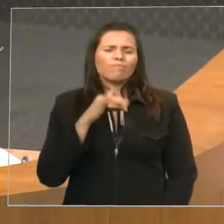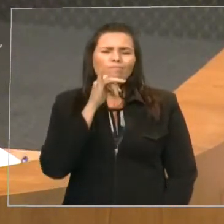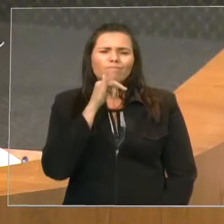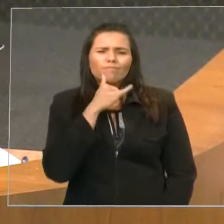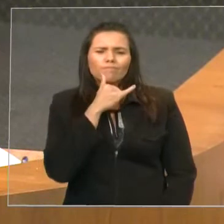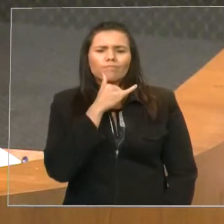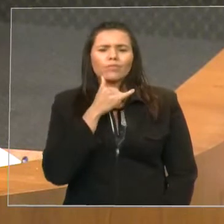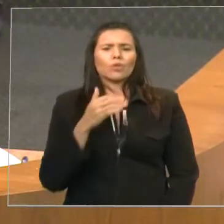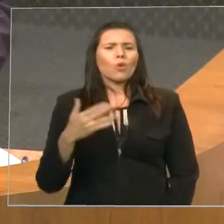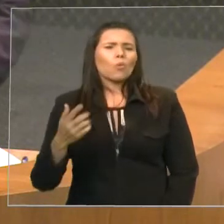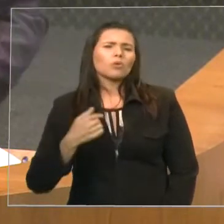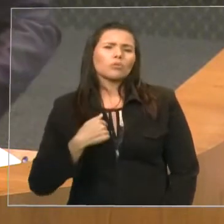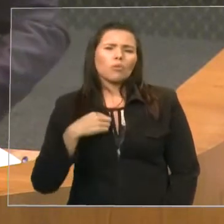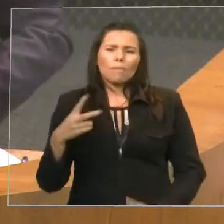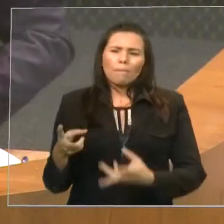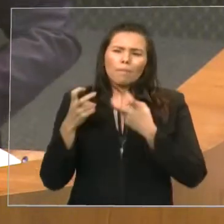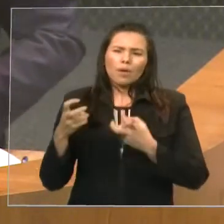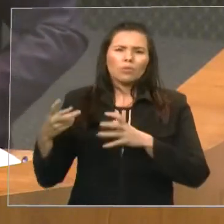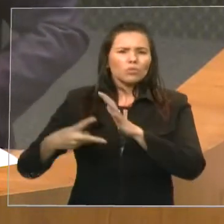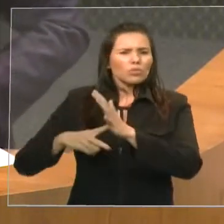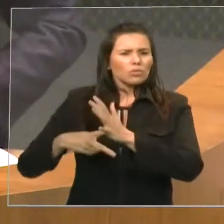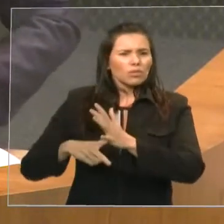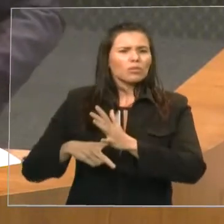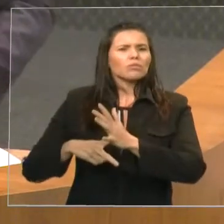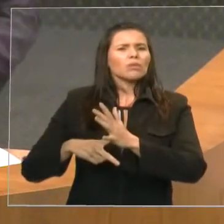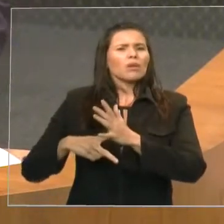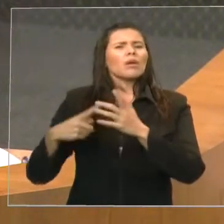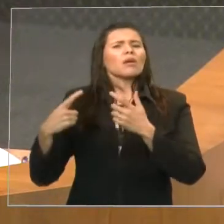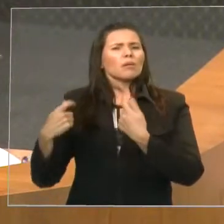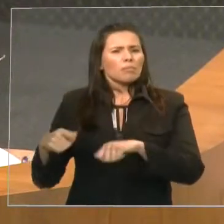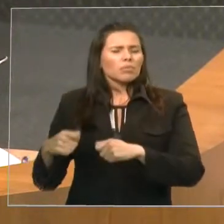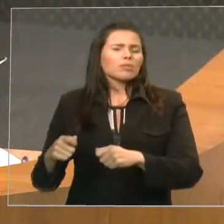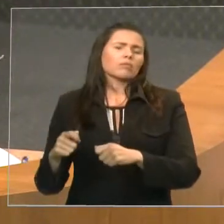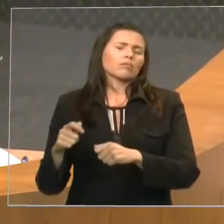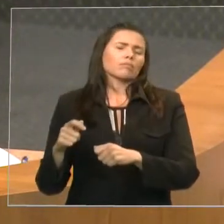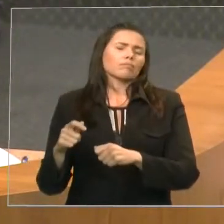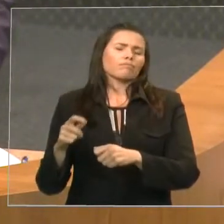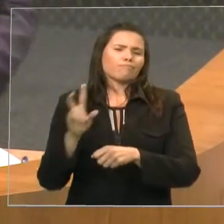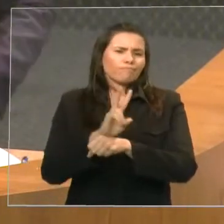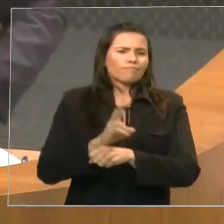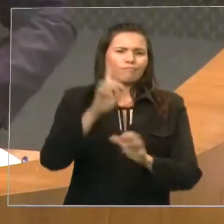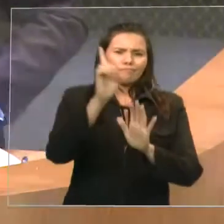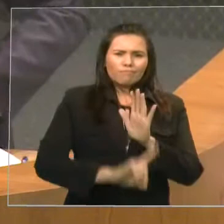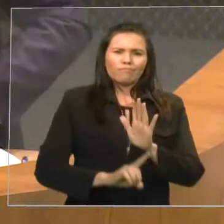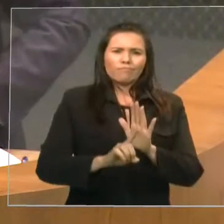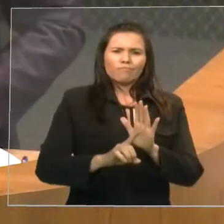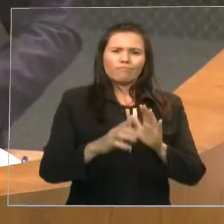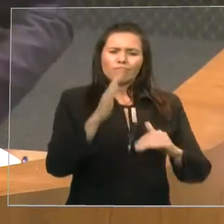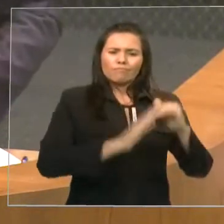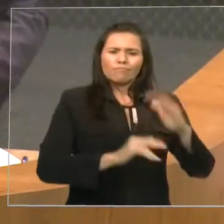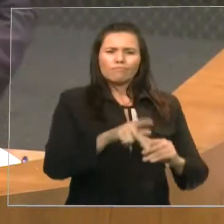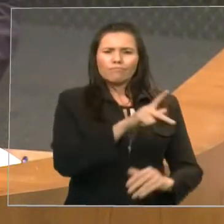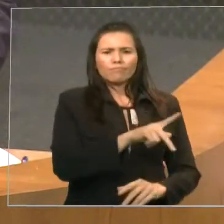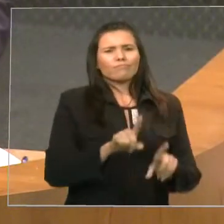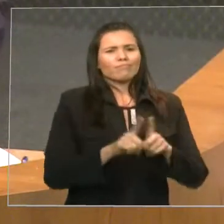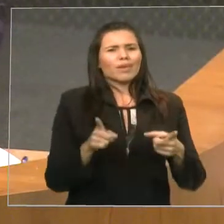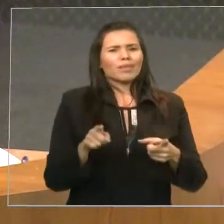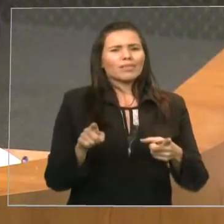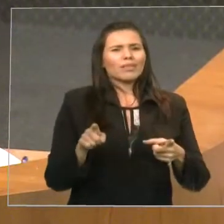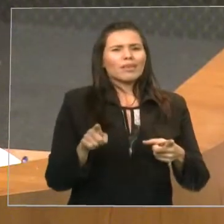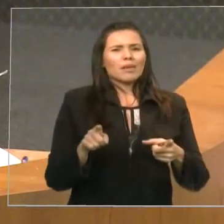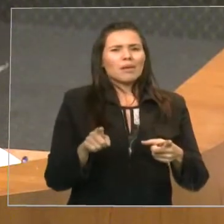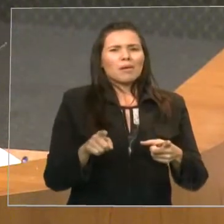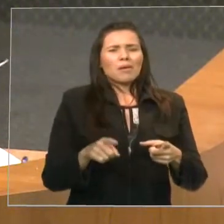quando eu vejo um sindicato que deveria estar defendendo a categoria, alinhada a governo, fazendo política,